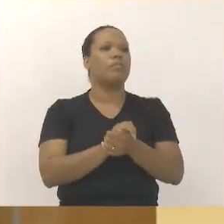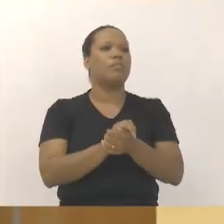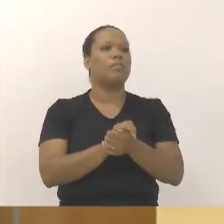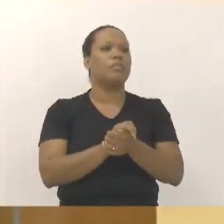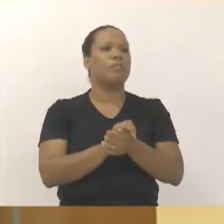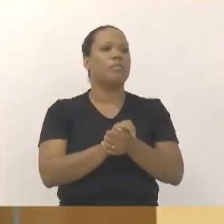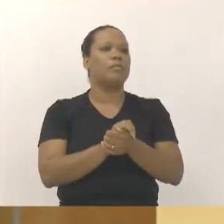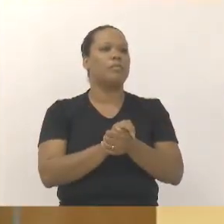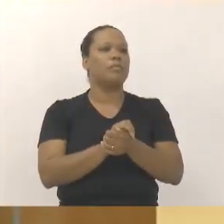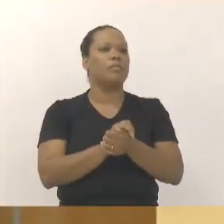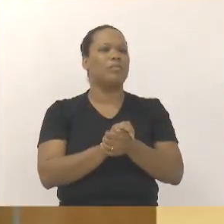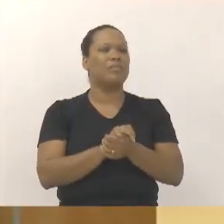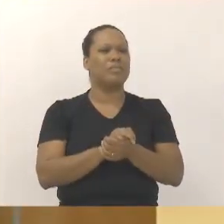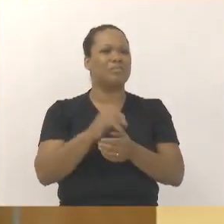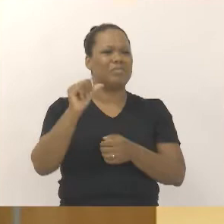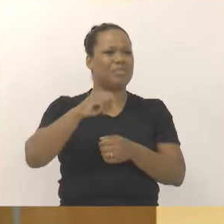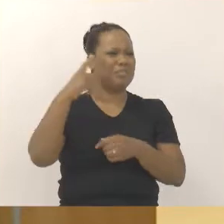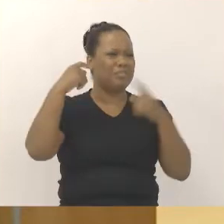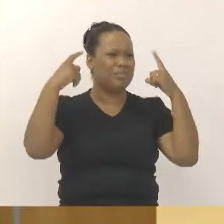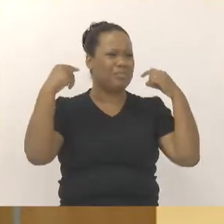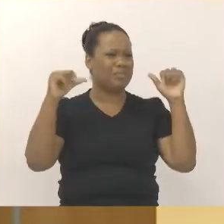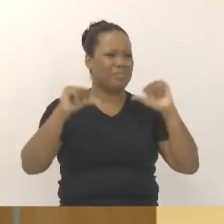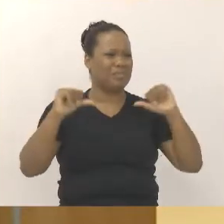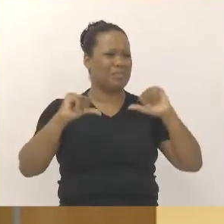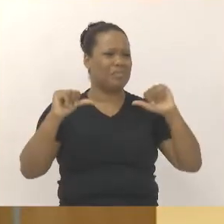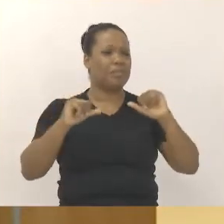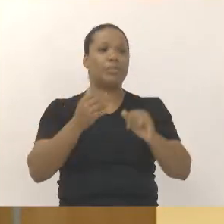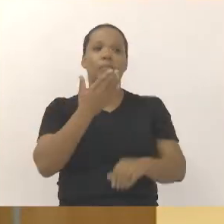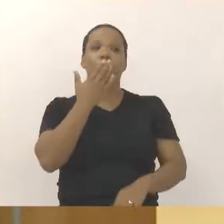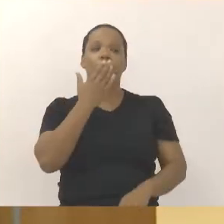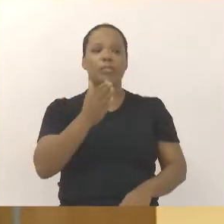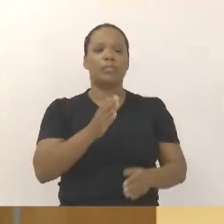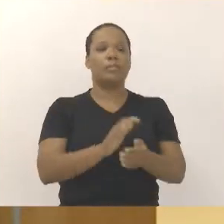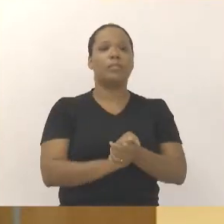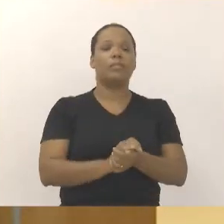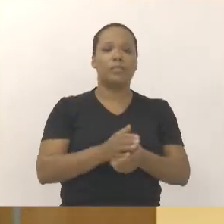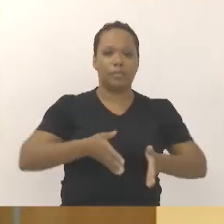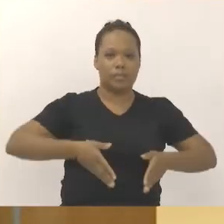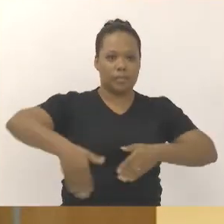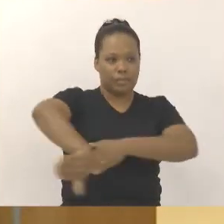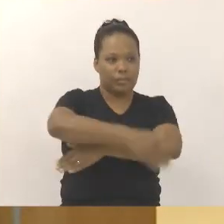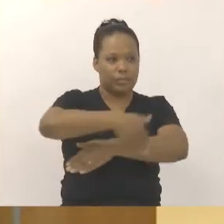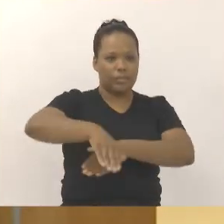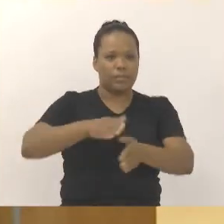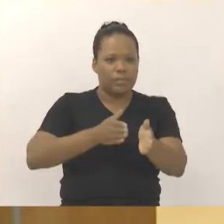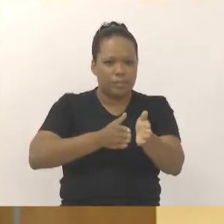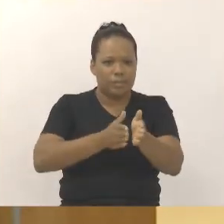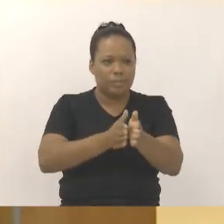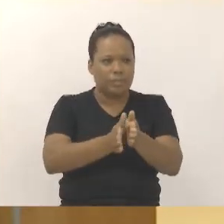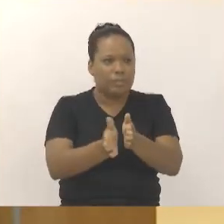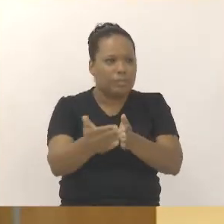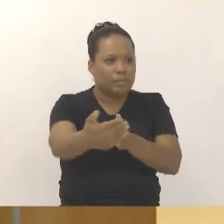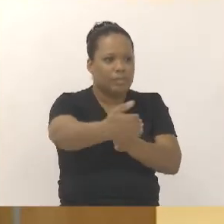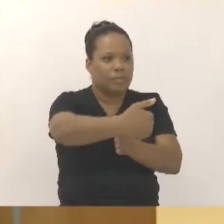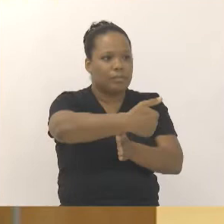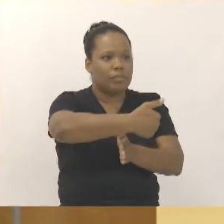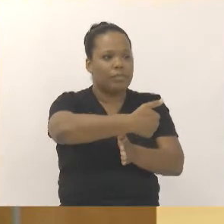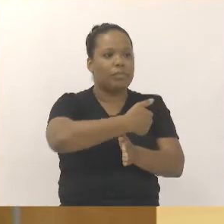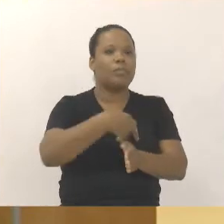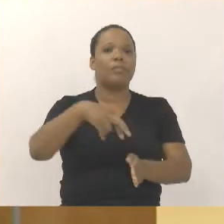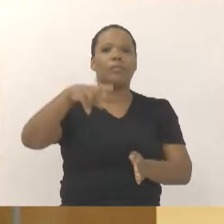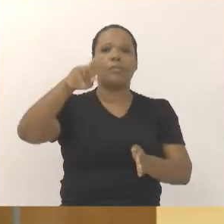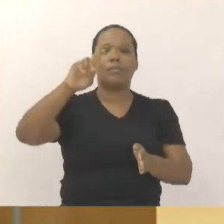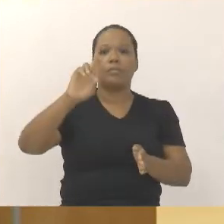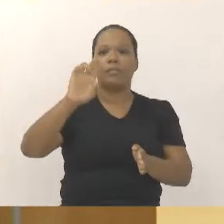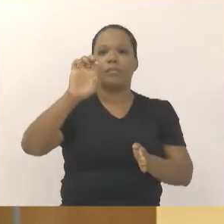legal o vídeo, não está legal, ficou com um barulhão danado, mas eu estou pedindo um retorno ali na variante Getúlio